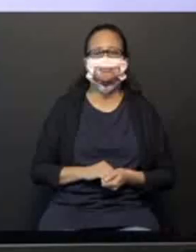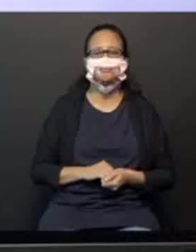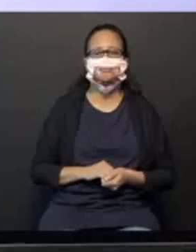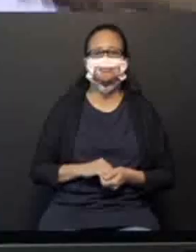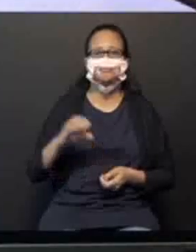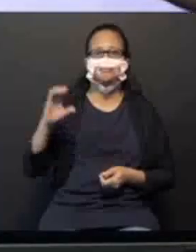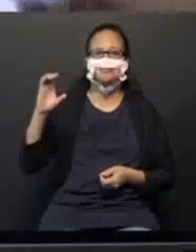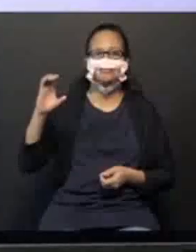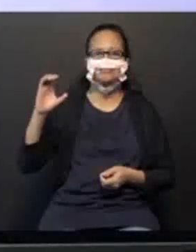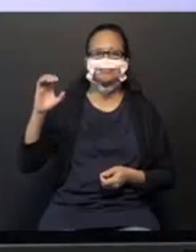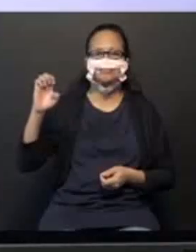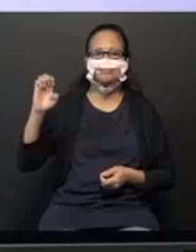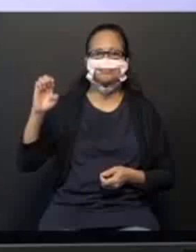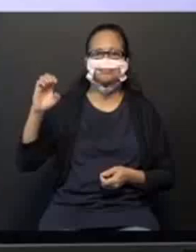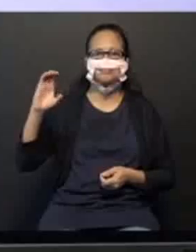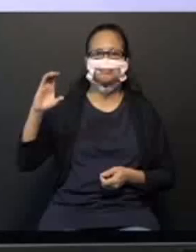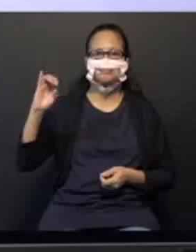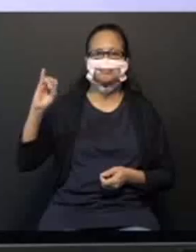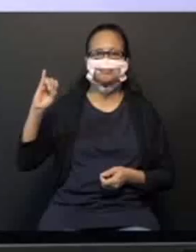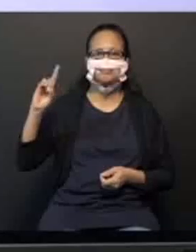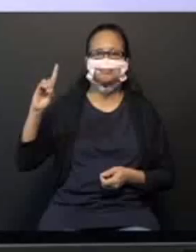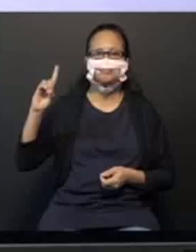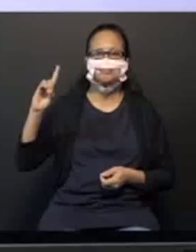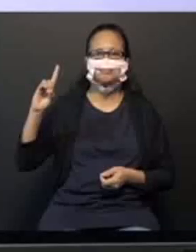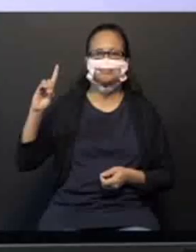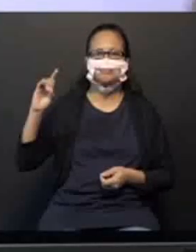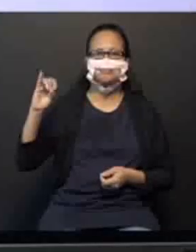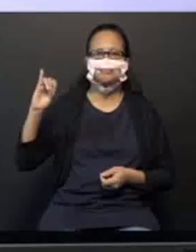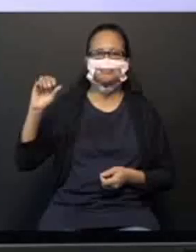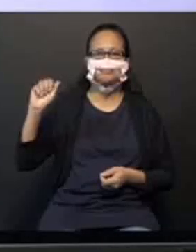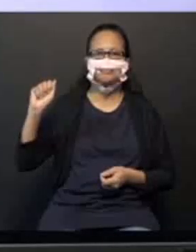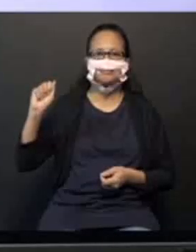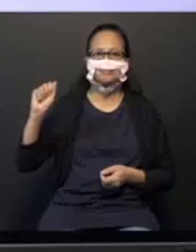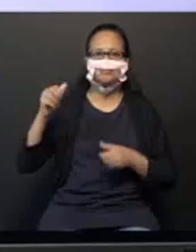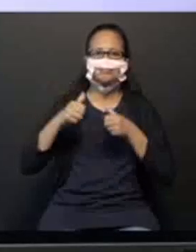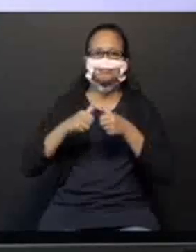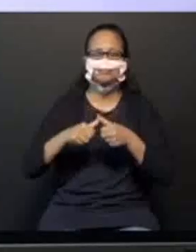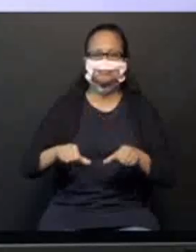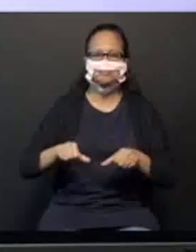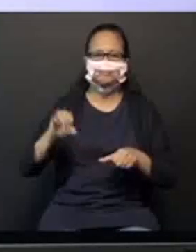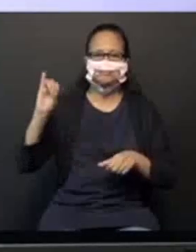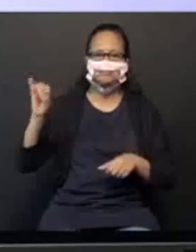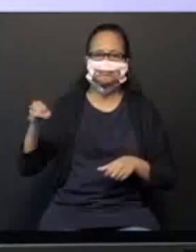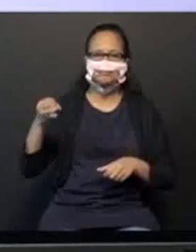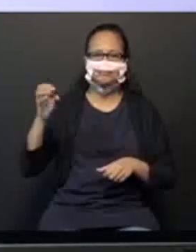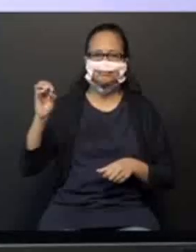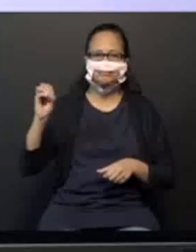Cecília. Olha aqui a Cecília. Cecília está de João.